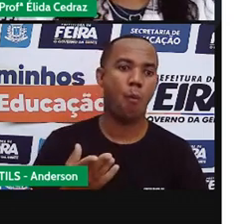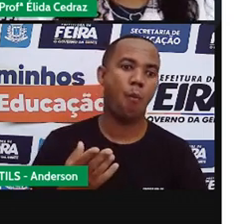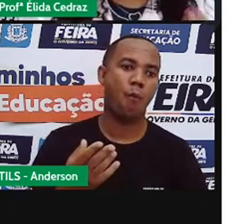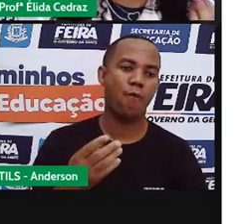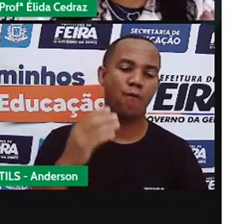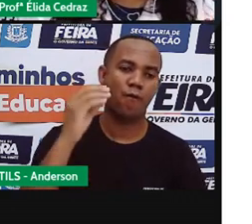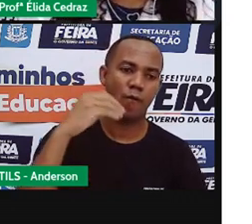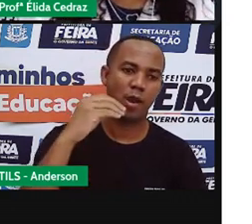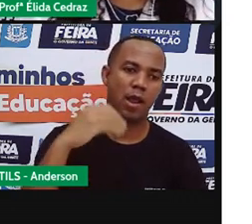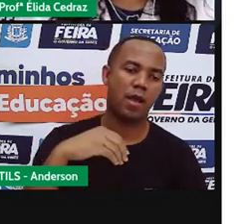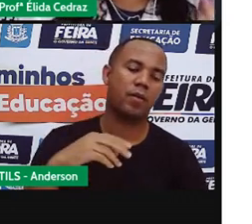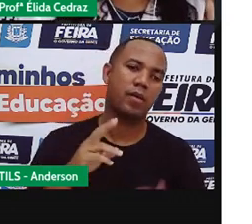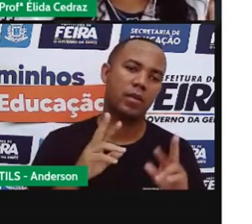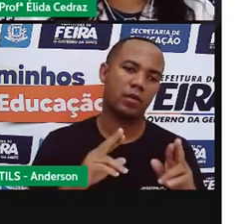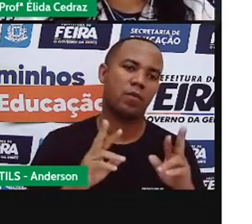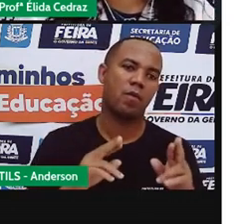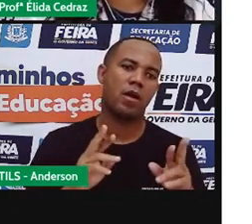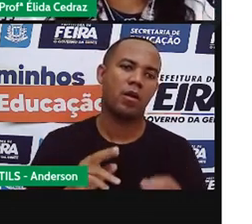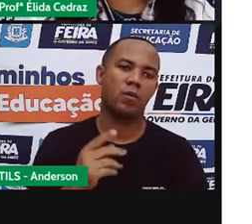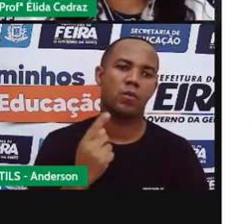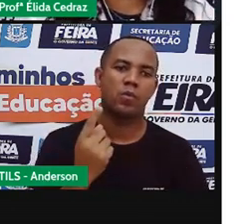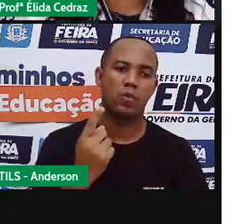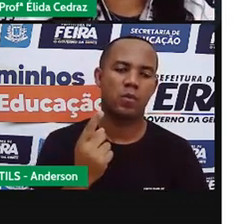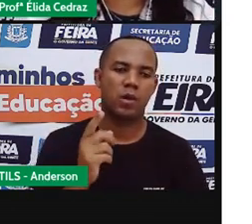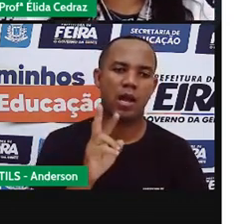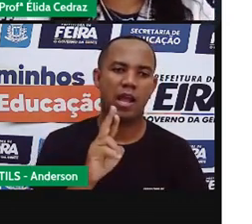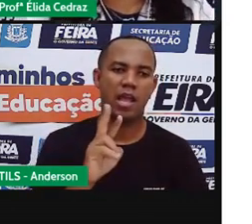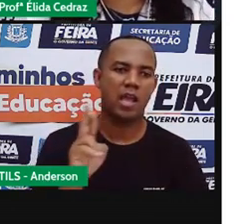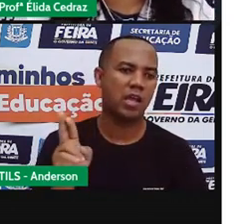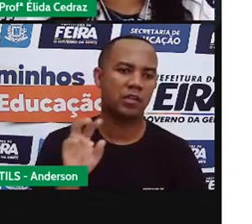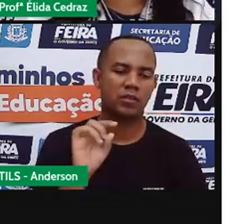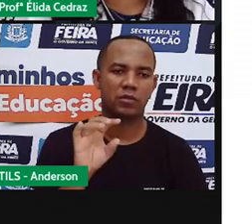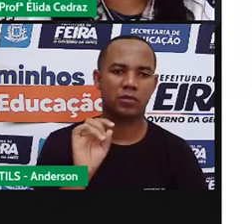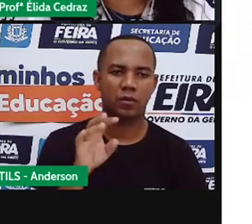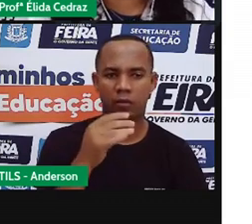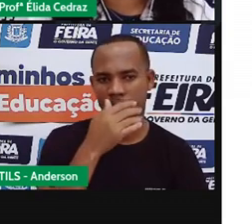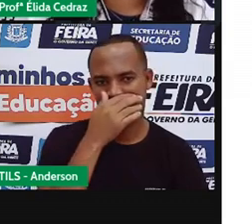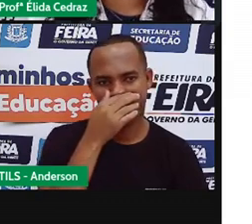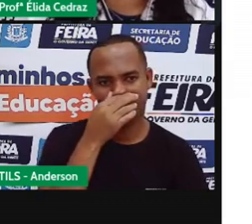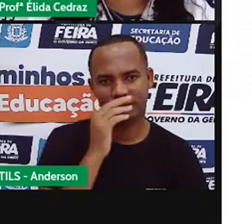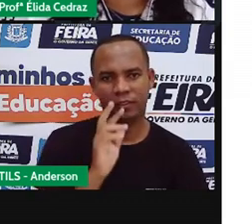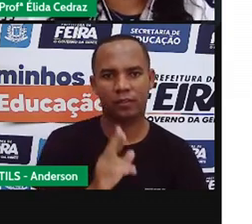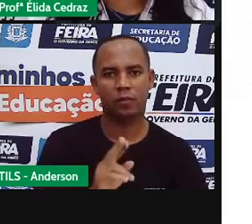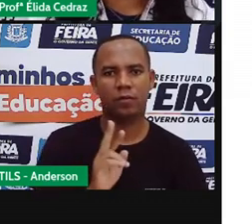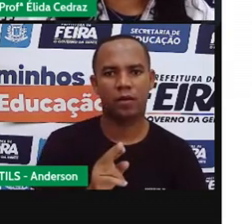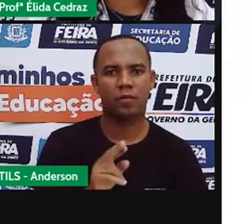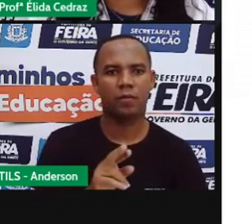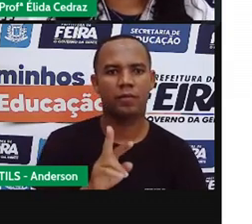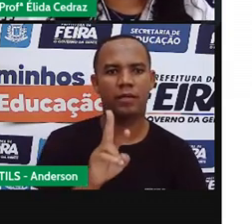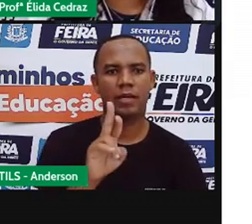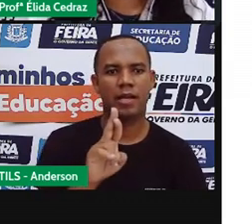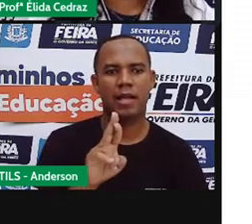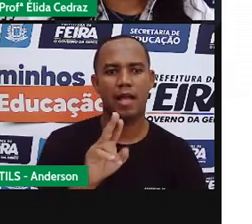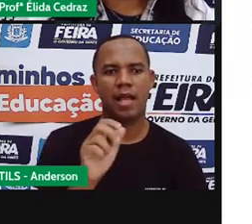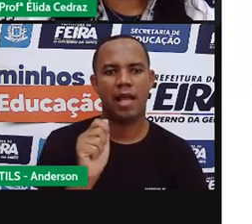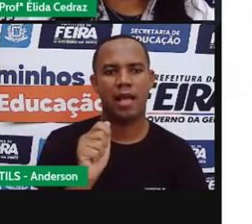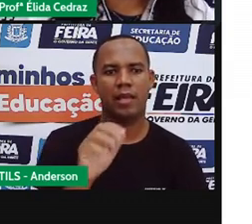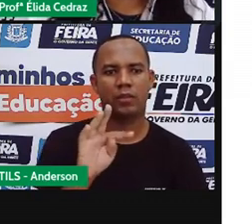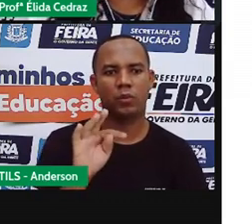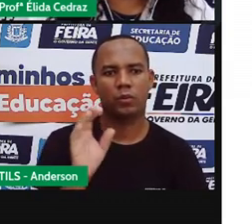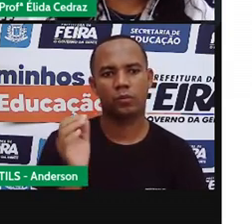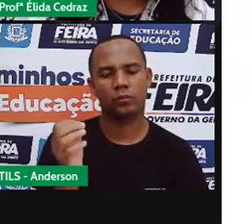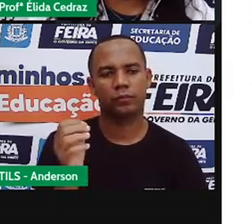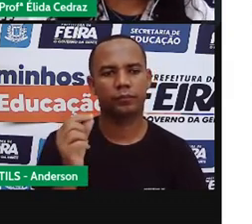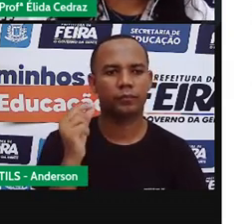de um R só no início da palavra. Como no caso de rato, raposa, Rafael,